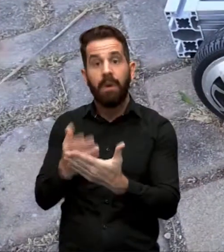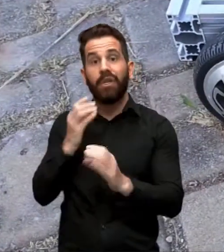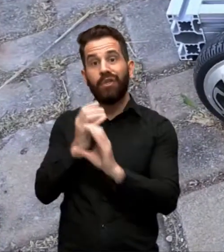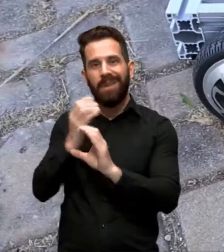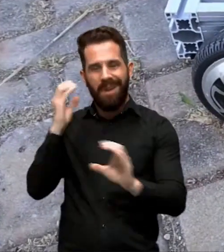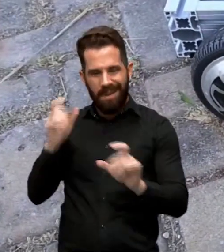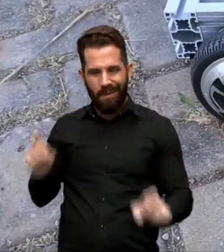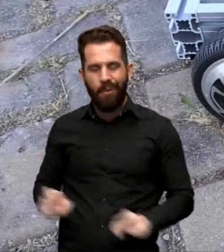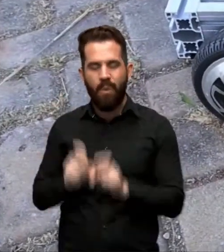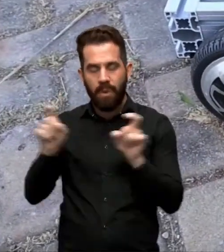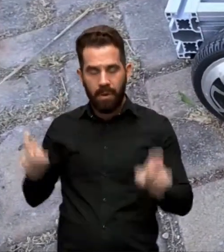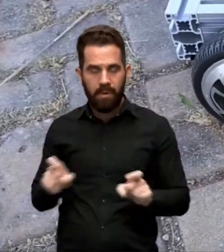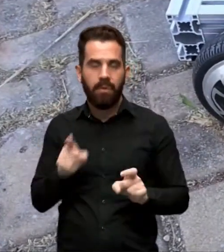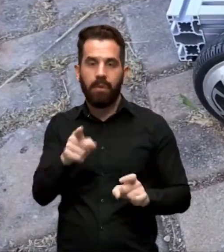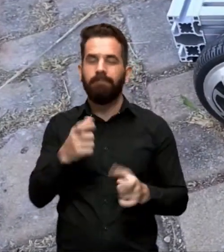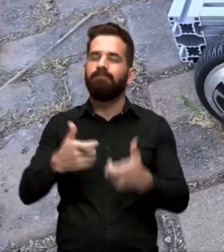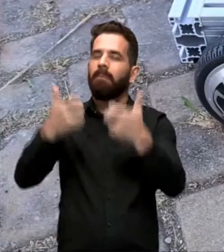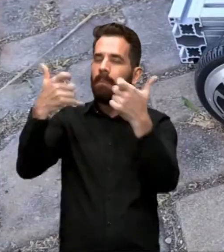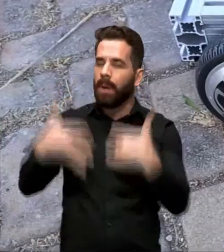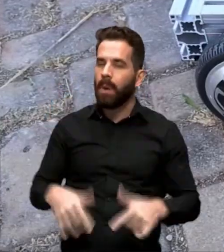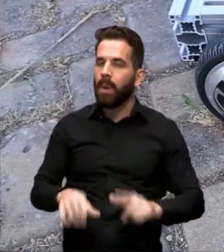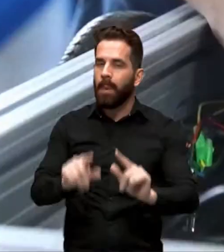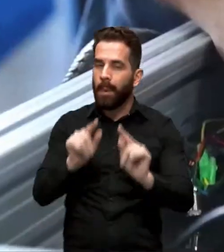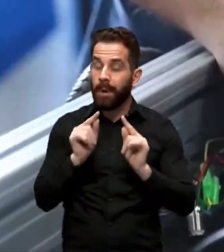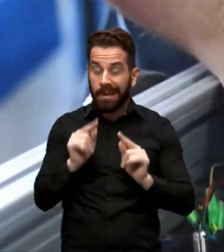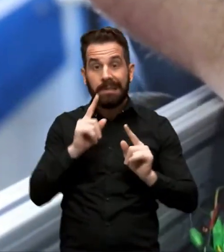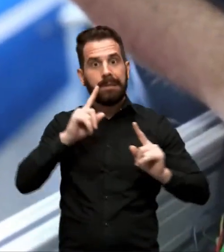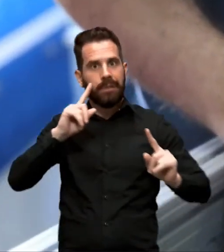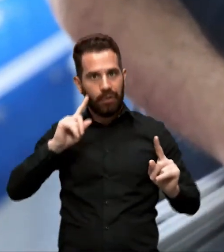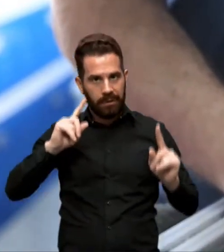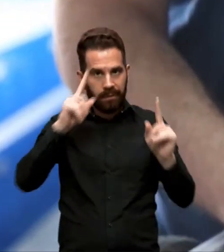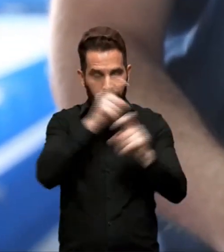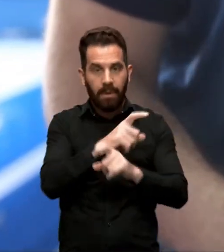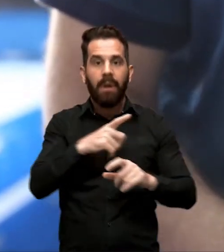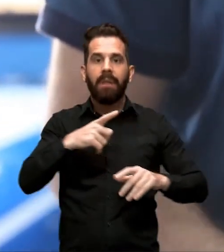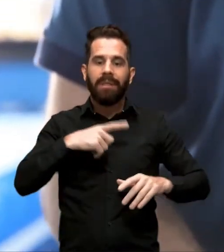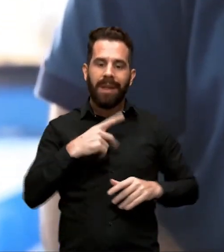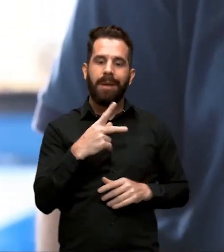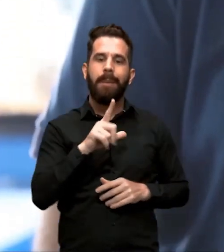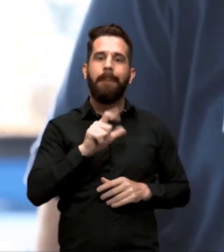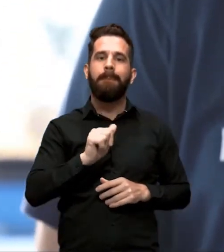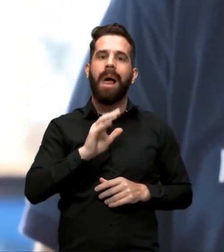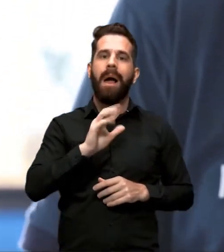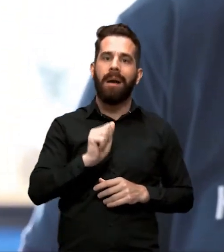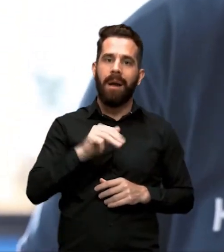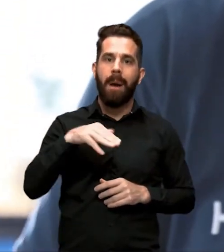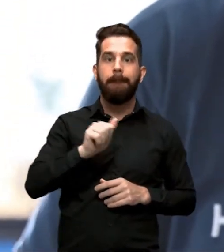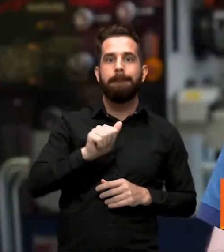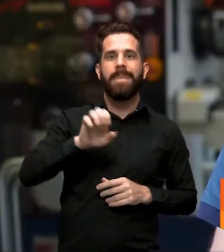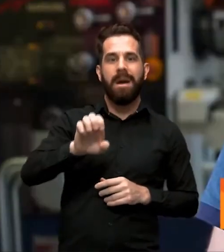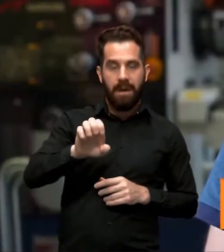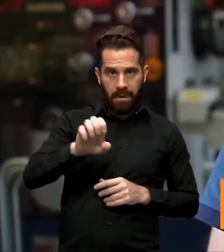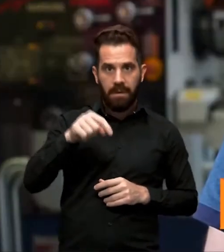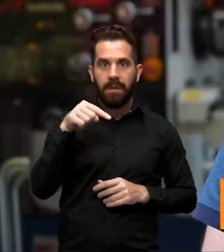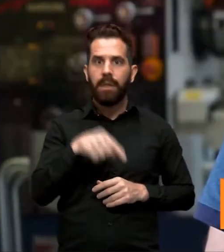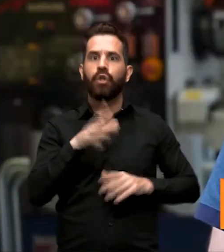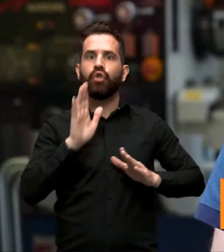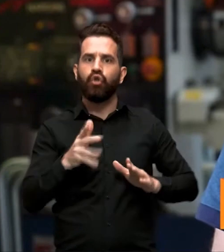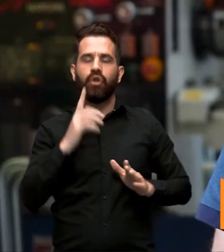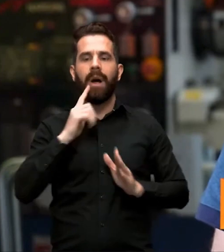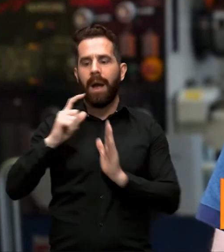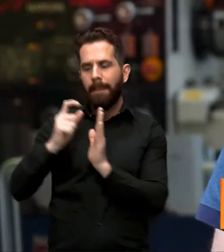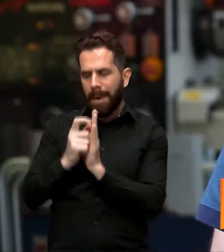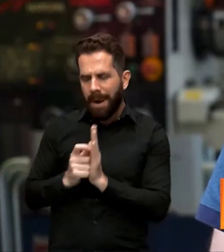nos explica que um dos desafios foi aplicar placas-mães já programadas no robô H2. Essa parte